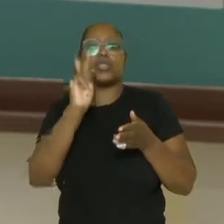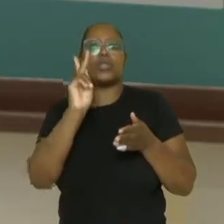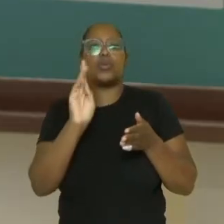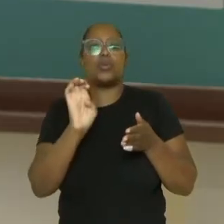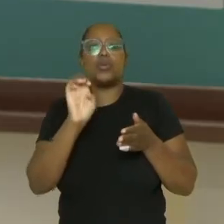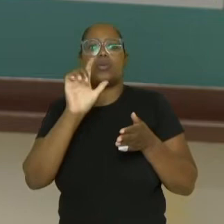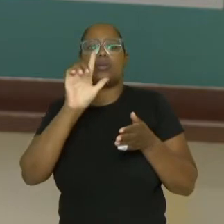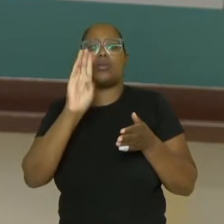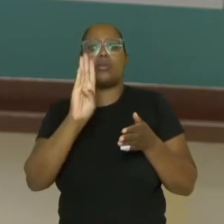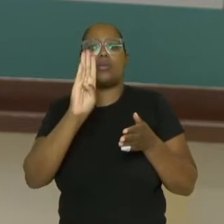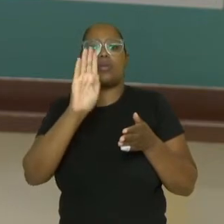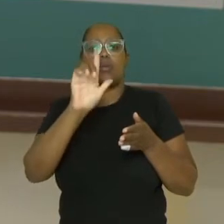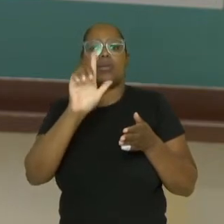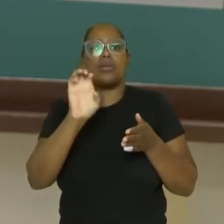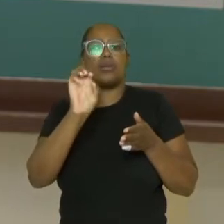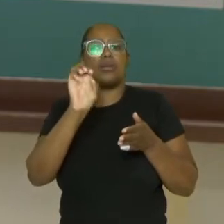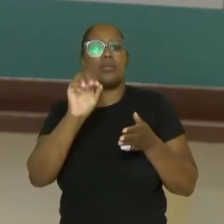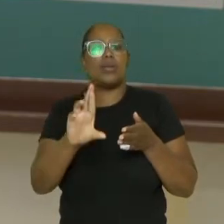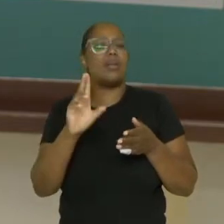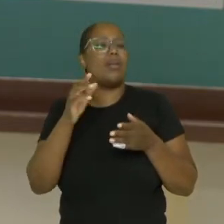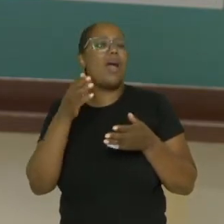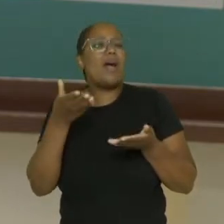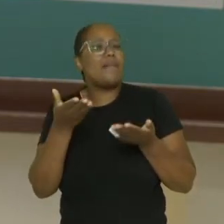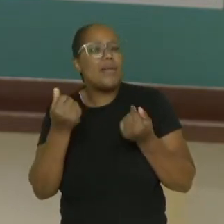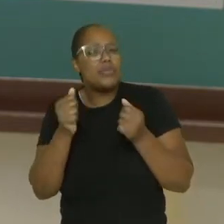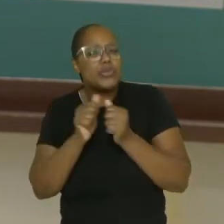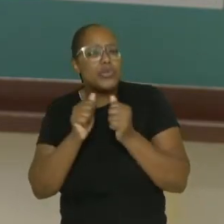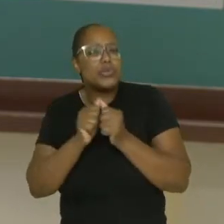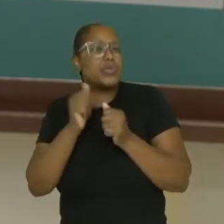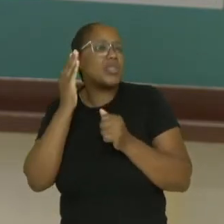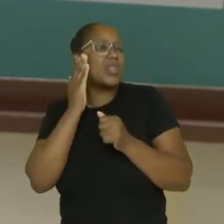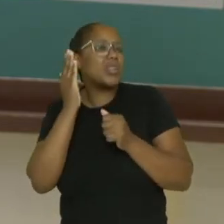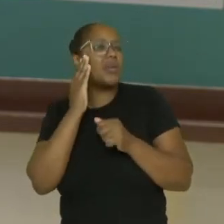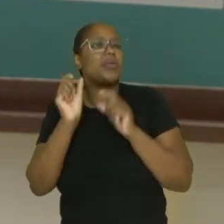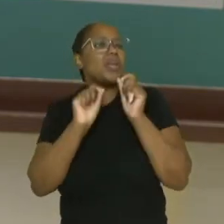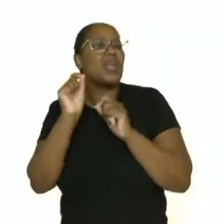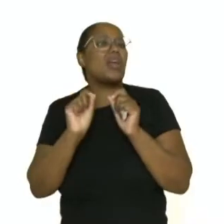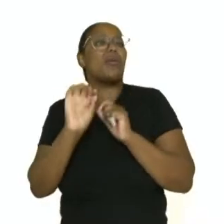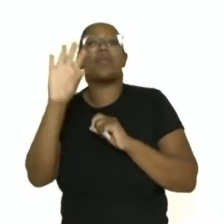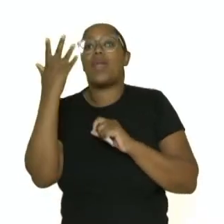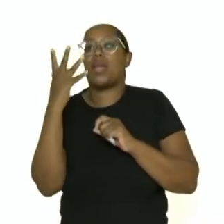melhor, então, do que trata esta reportagem? Uma parte dela, pelo menos?